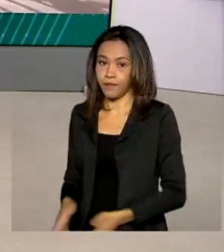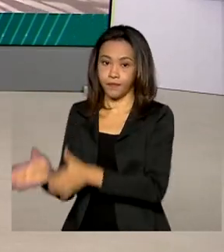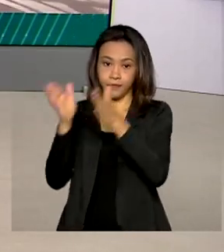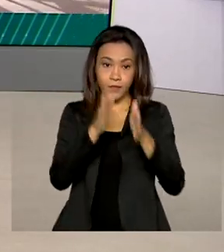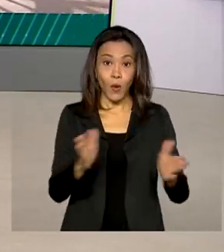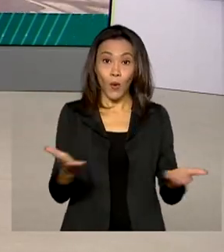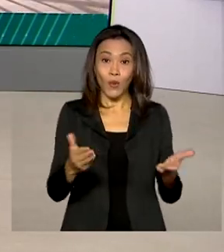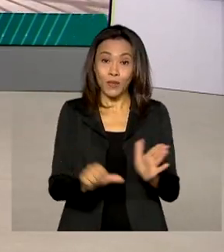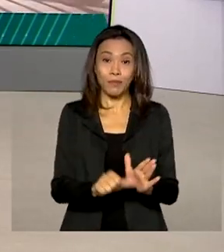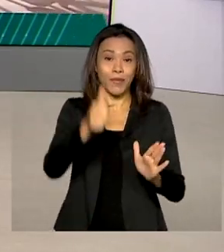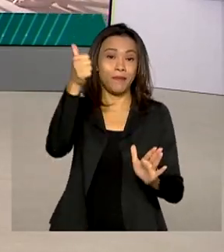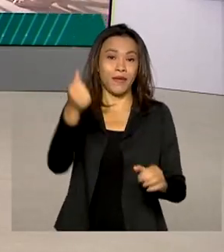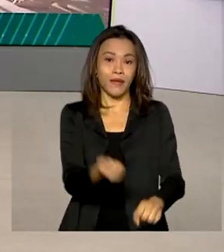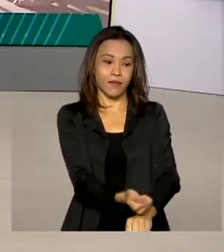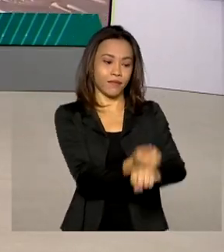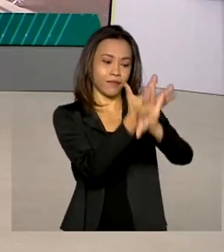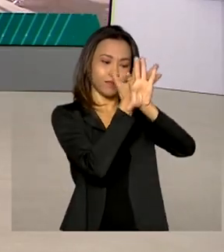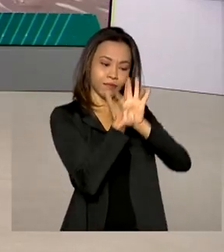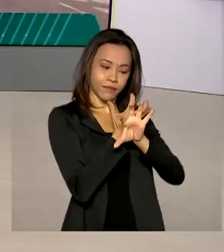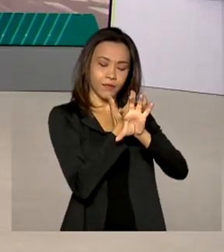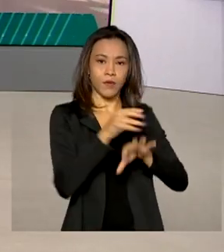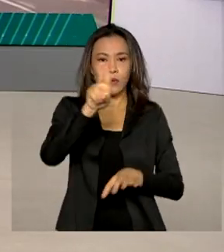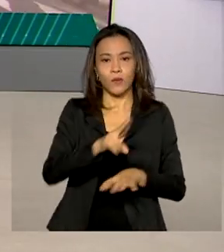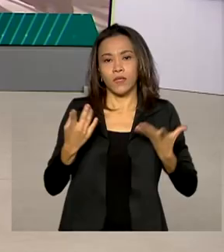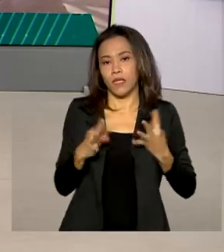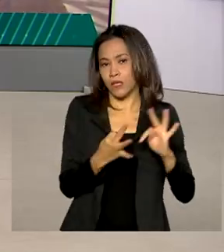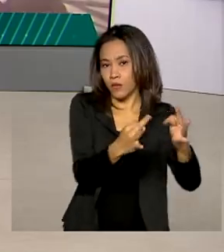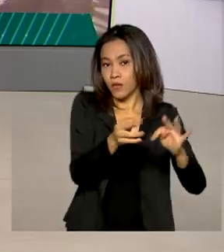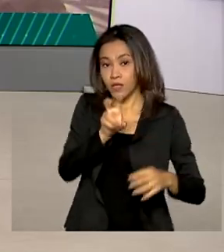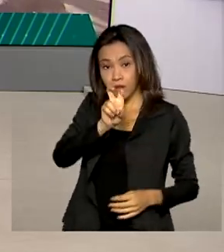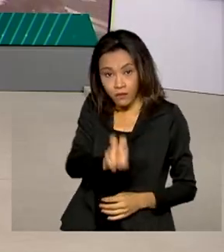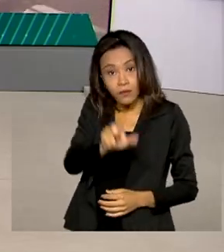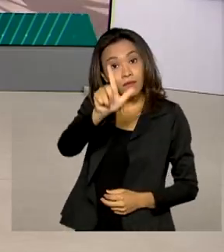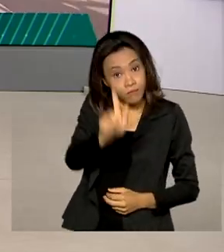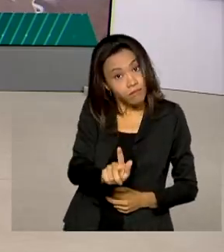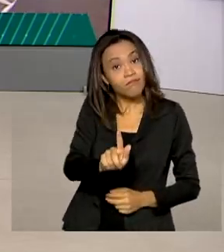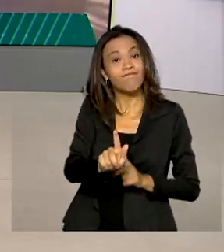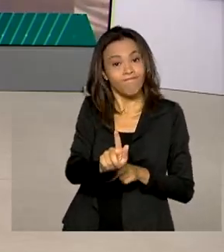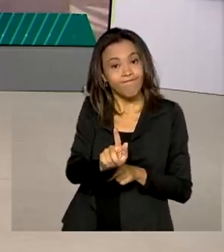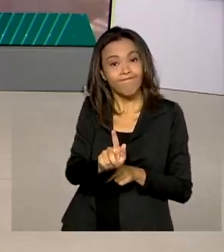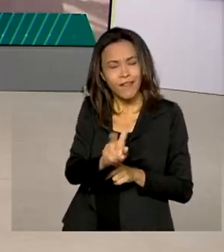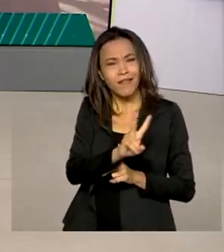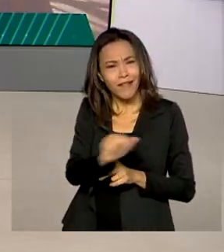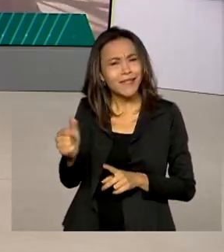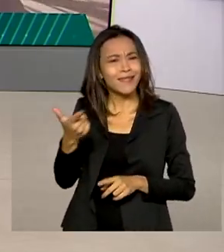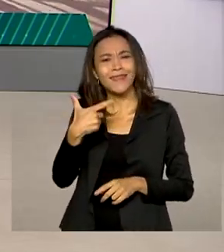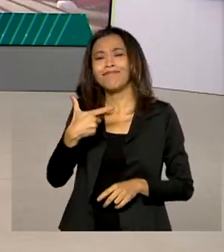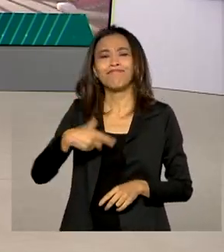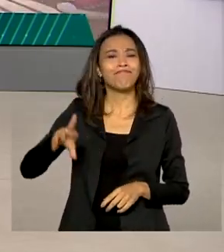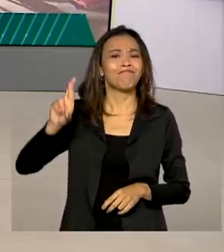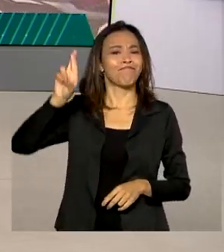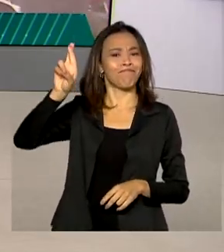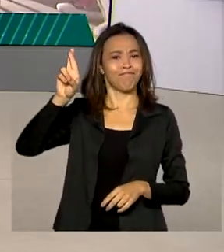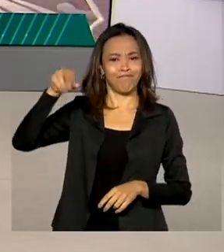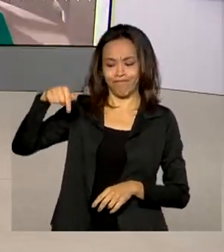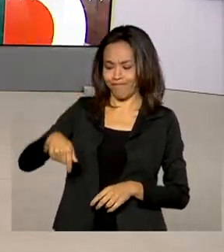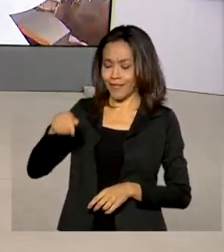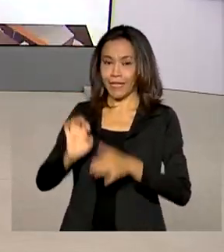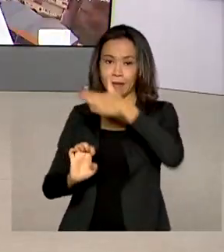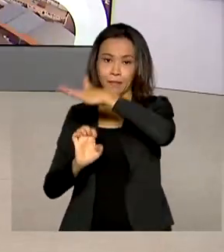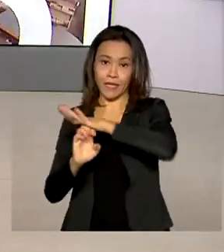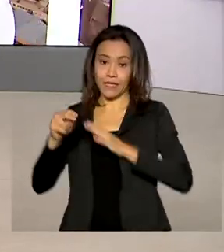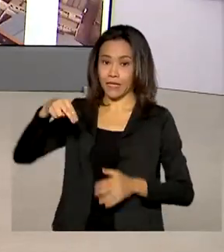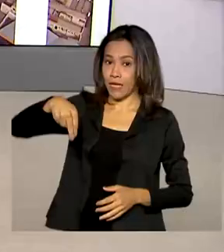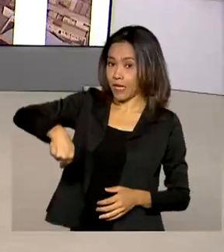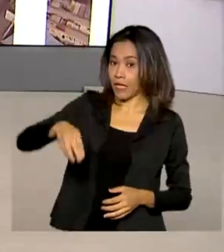videochamada com tecnologia 5G Standalone, o chamado 5G Puro. E será comandada da sede da empresa Nokia em São